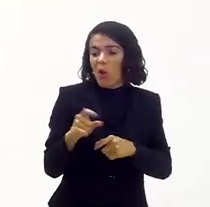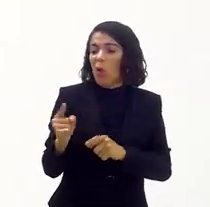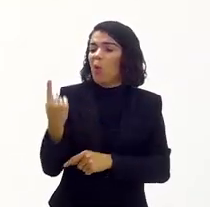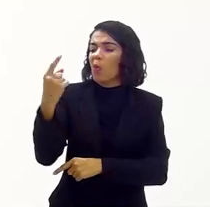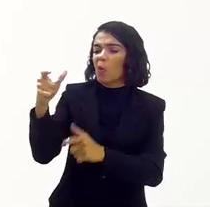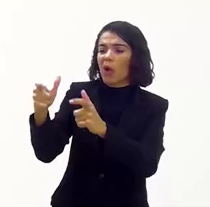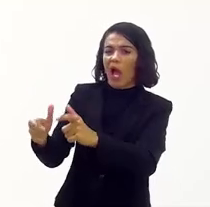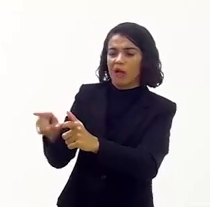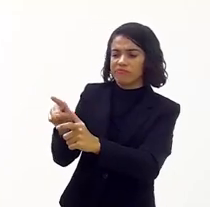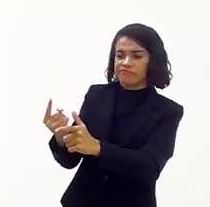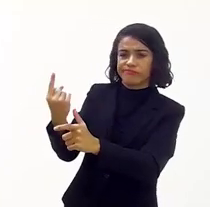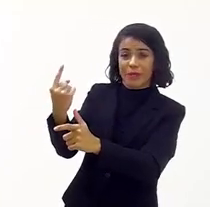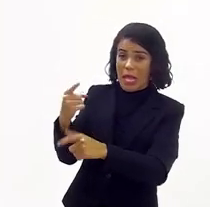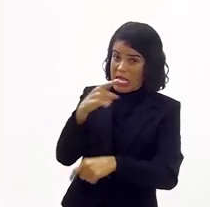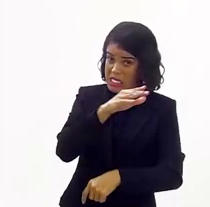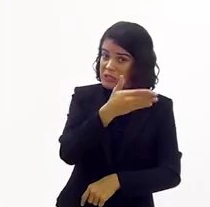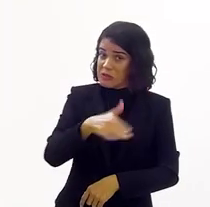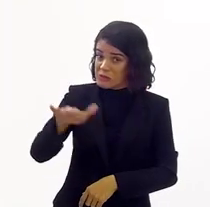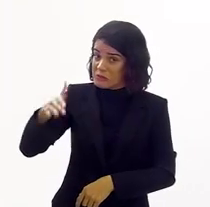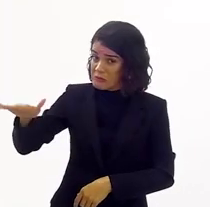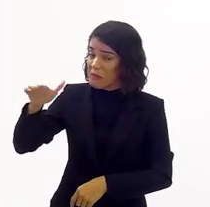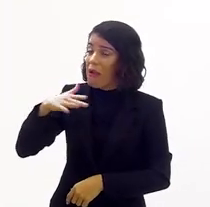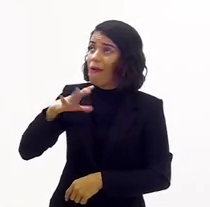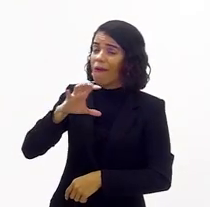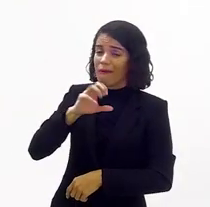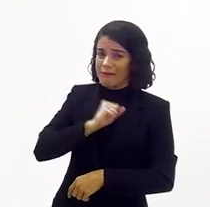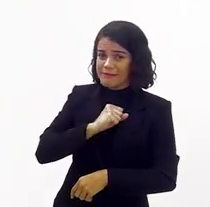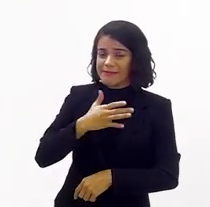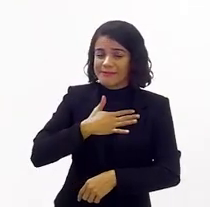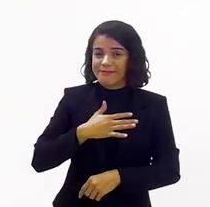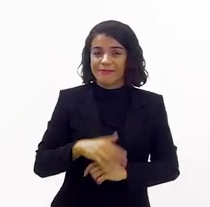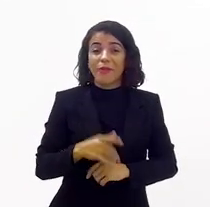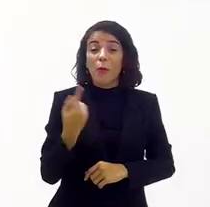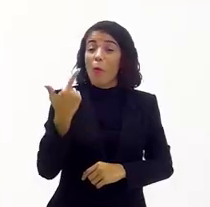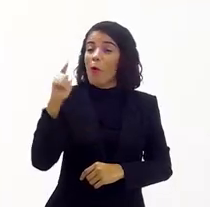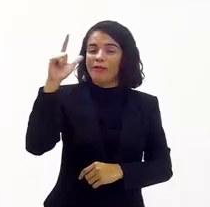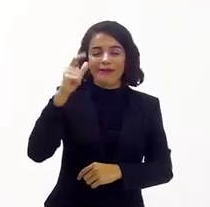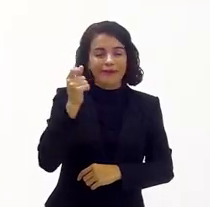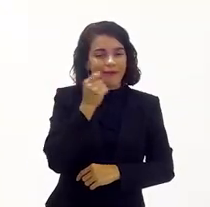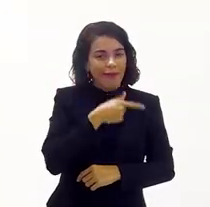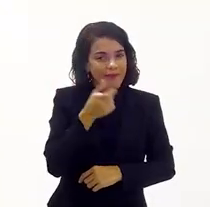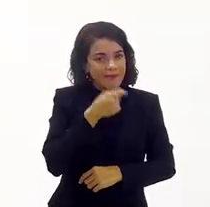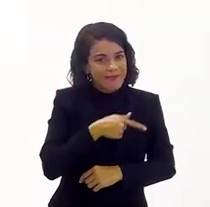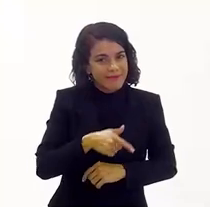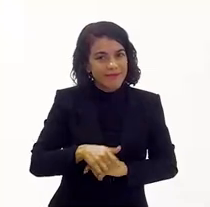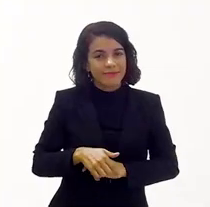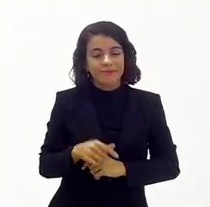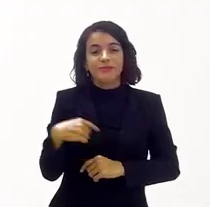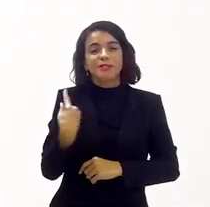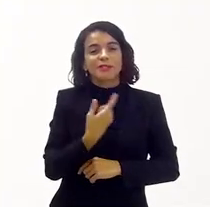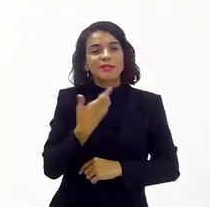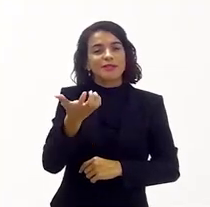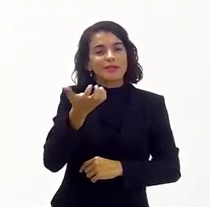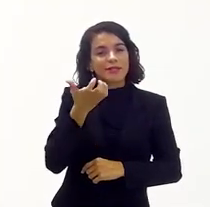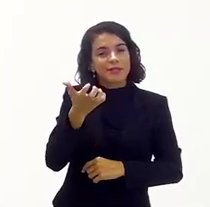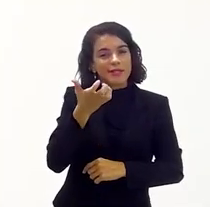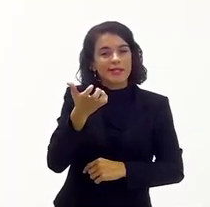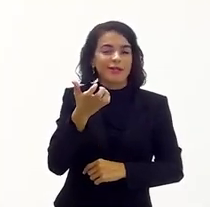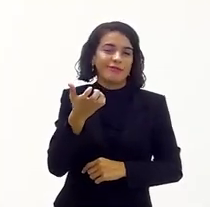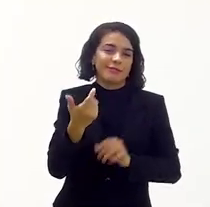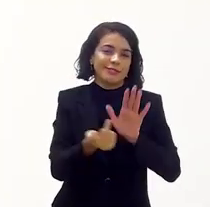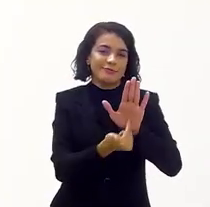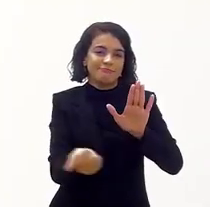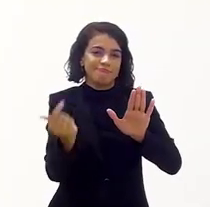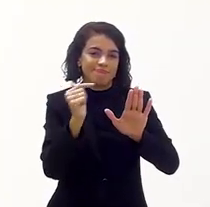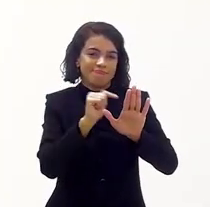Não especificamente um. Essa do mar eu gostei. Não, e teve uma outra que foi mais engraçada ainda. A gente queria fazer uma